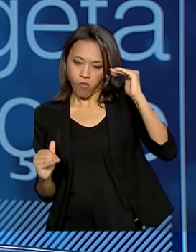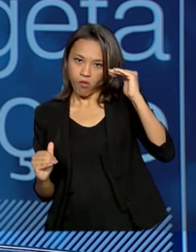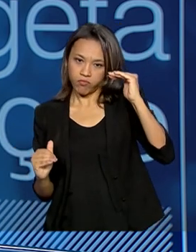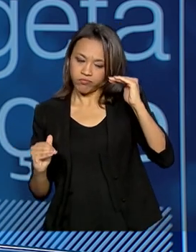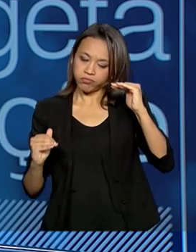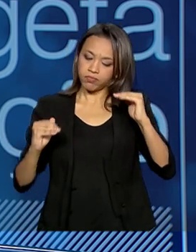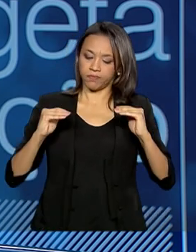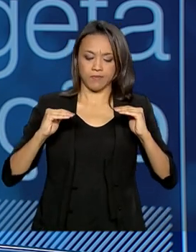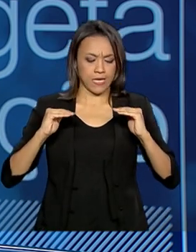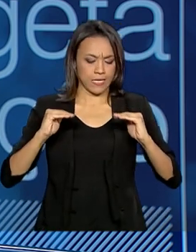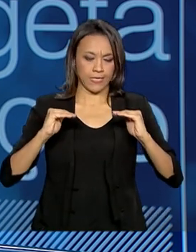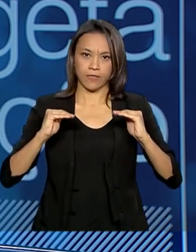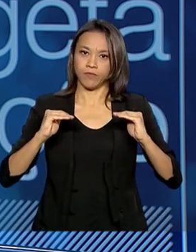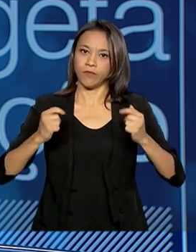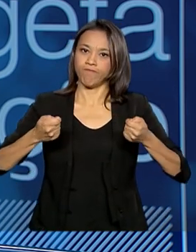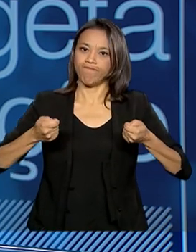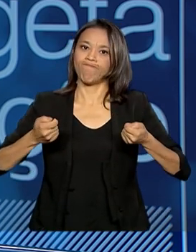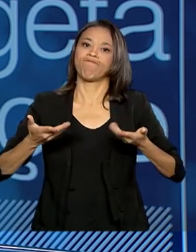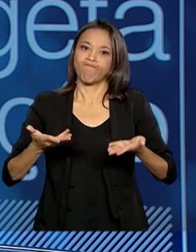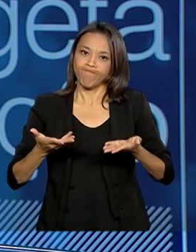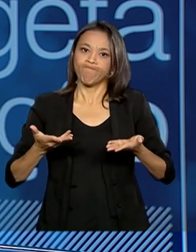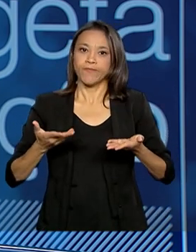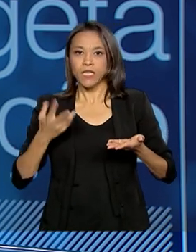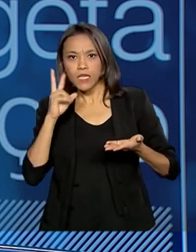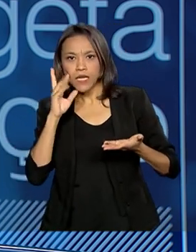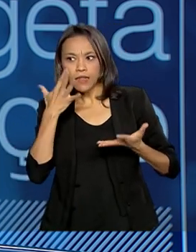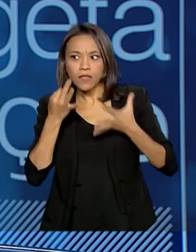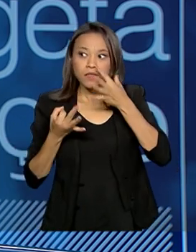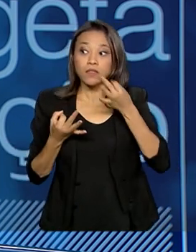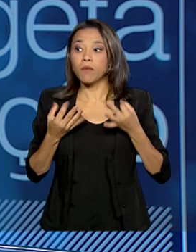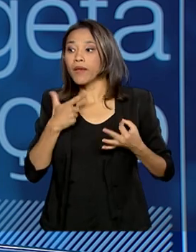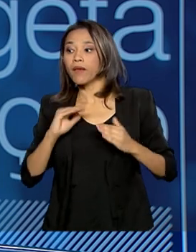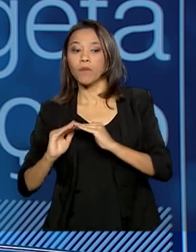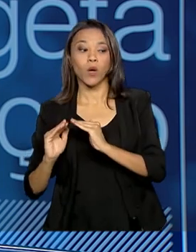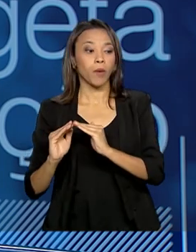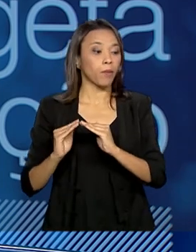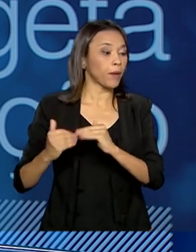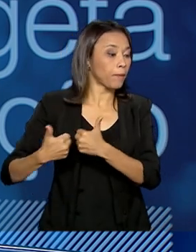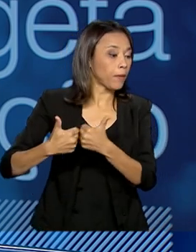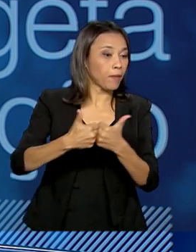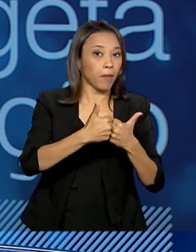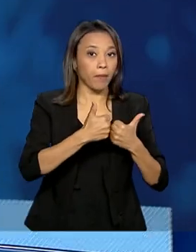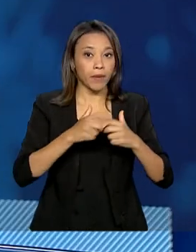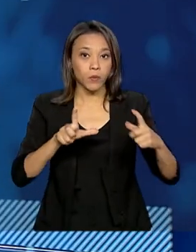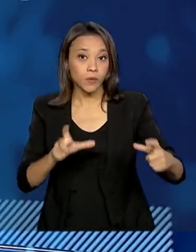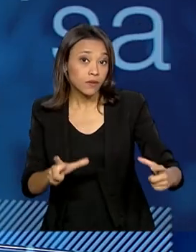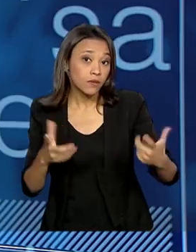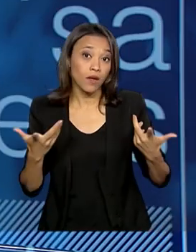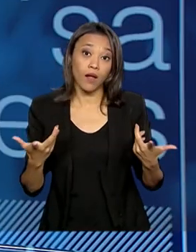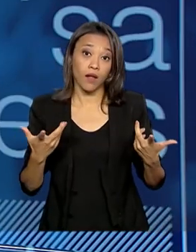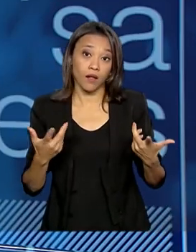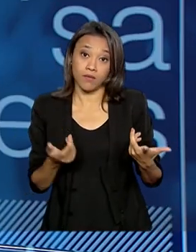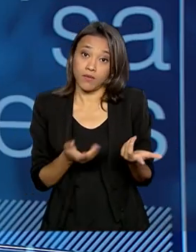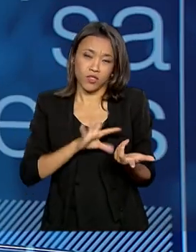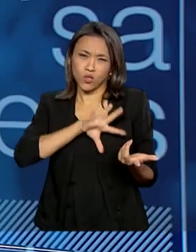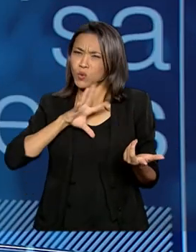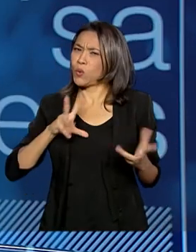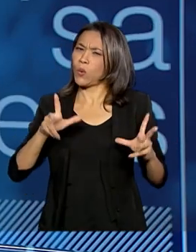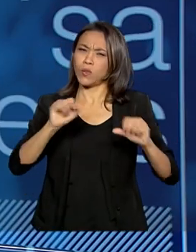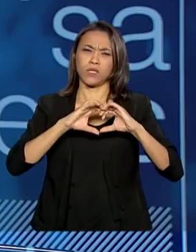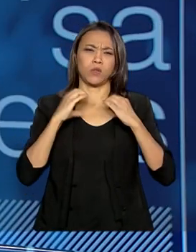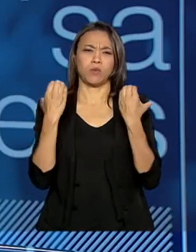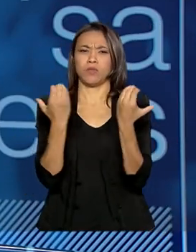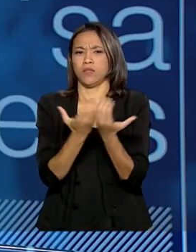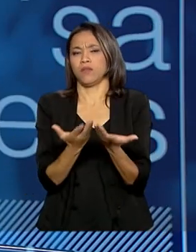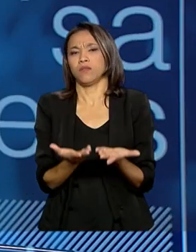sustentabilidade das pessoas que estão em torno, da economia local, desenvolvimento daquelas comunidades, do ribeirinho, de todas as comunidades